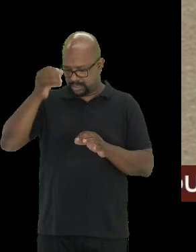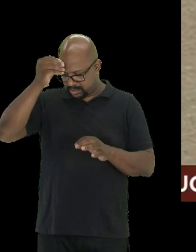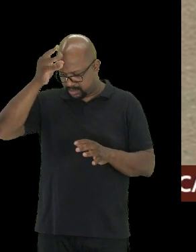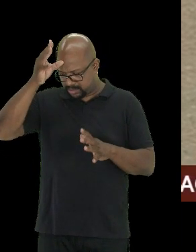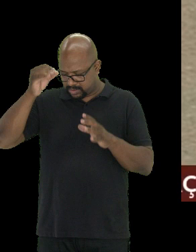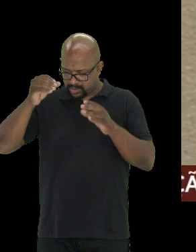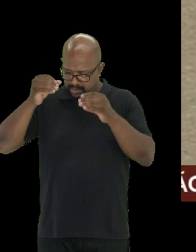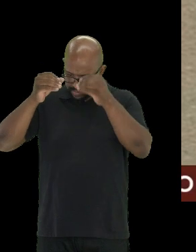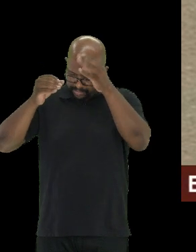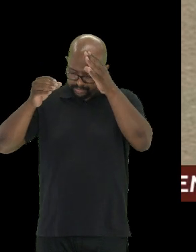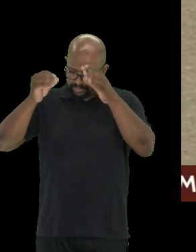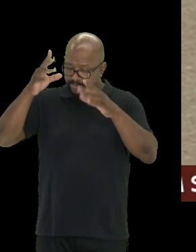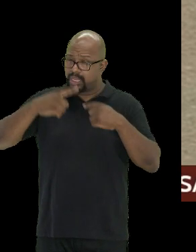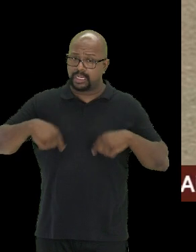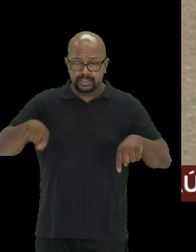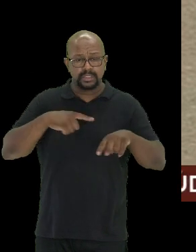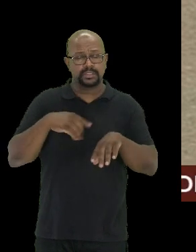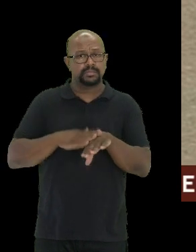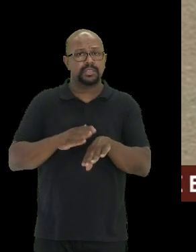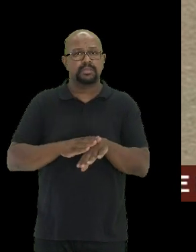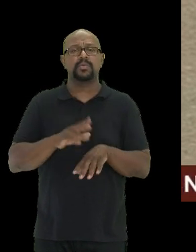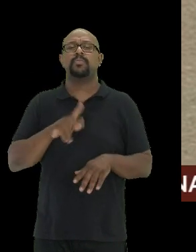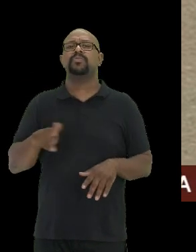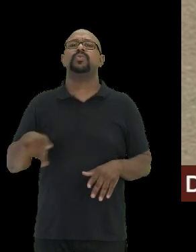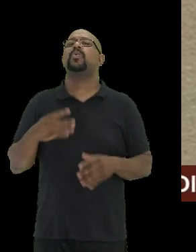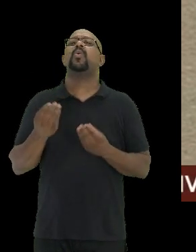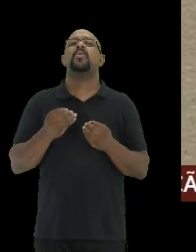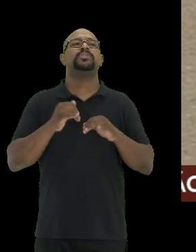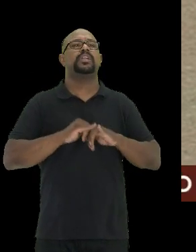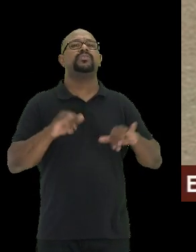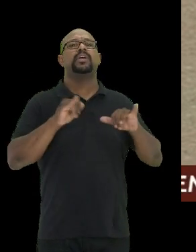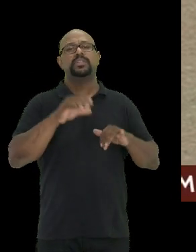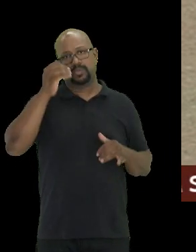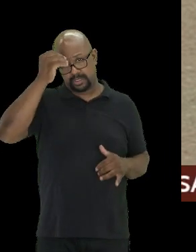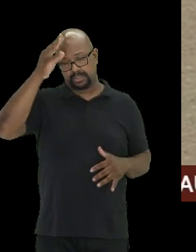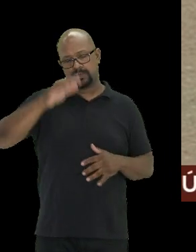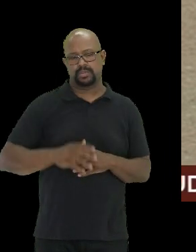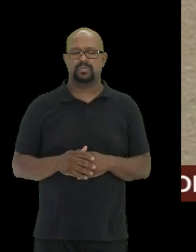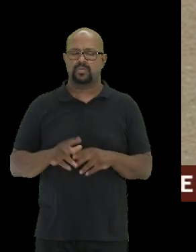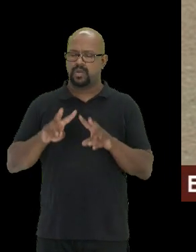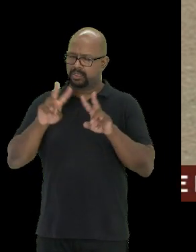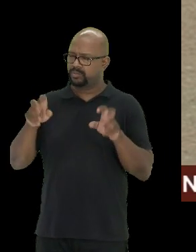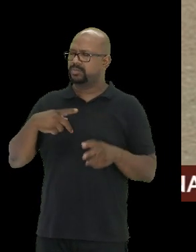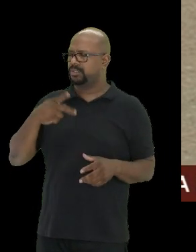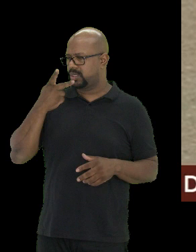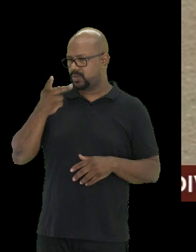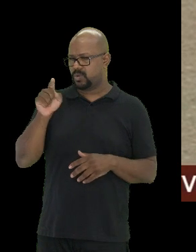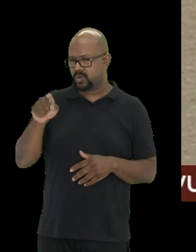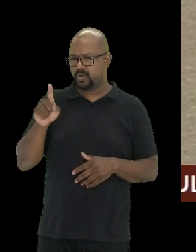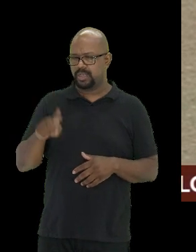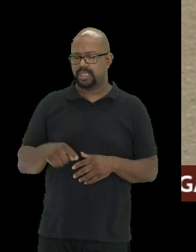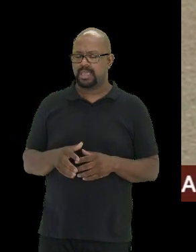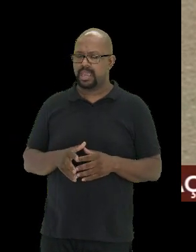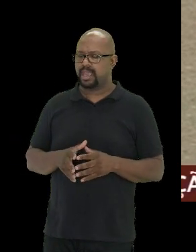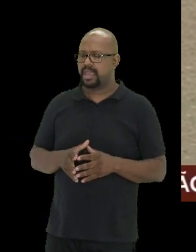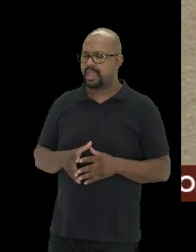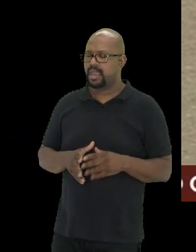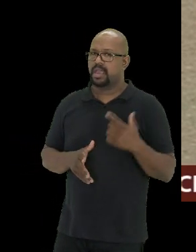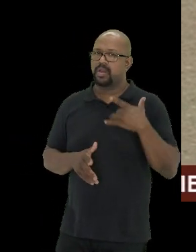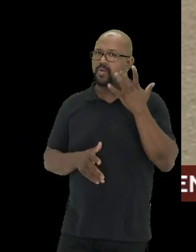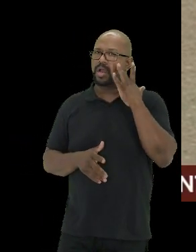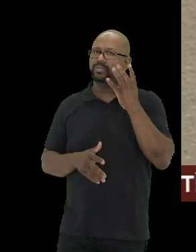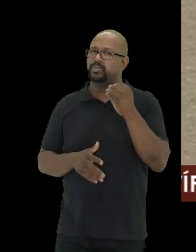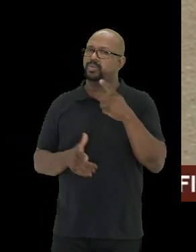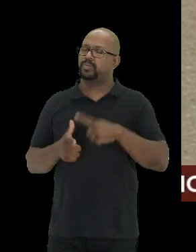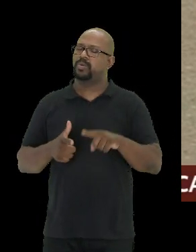e a gente também como professor, como é que a gente está divulgando esse conhecimento. Um assunto que você tocou que eu acho muito